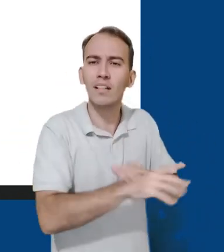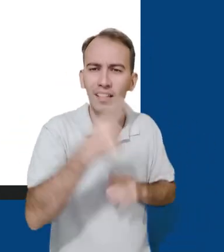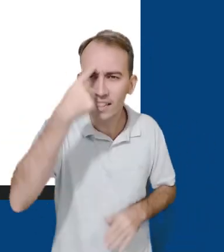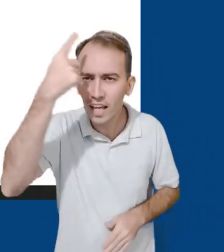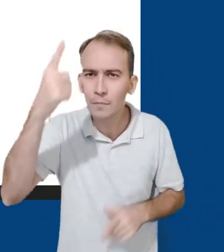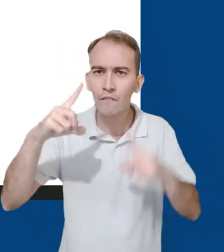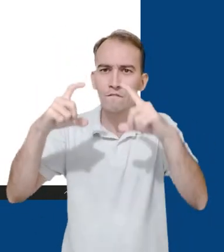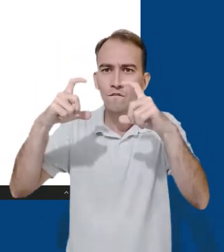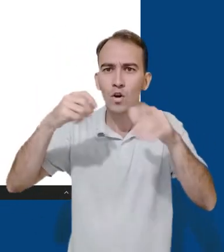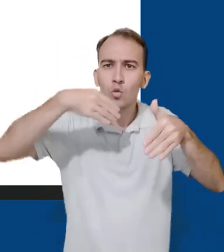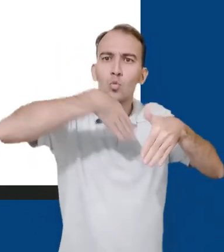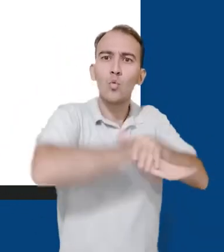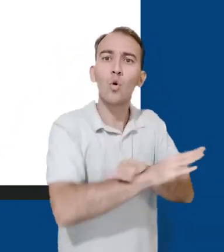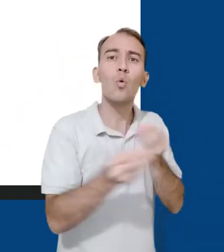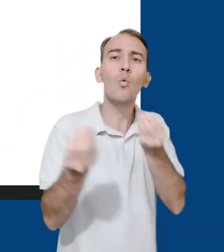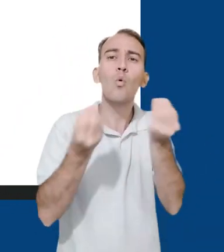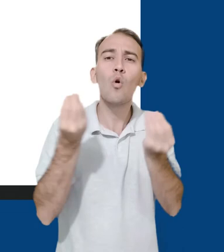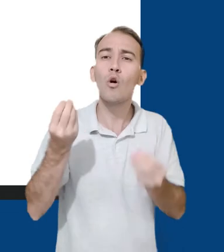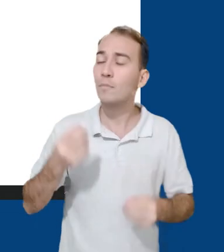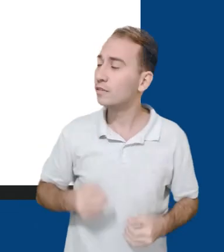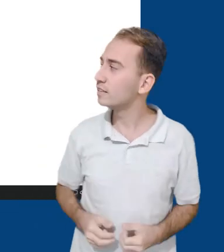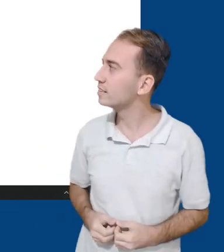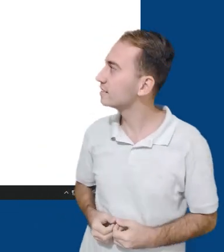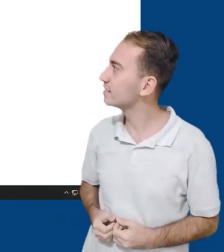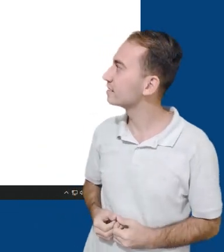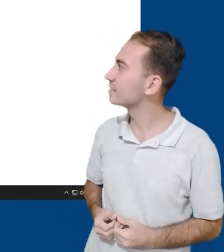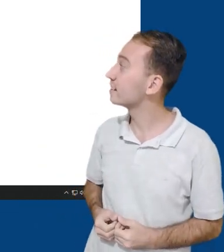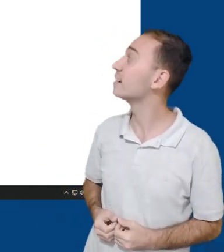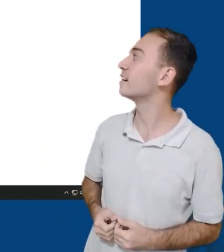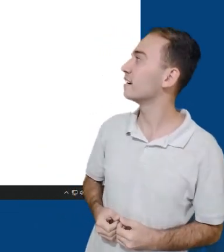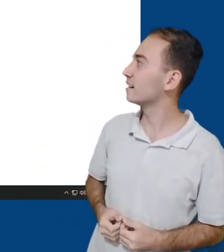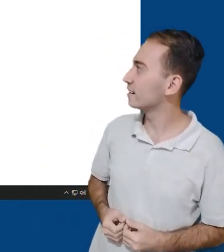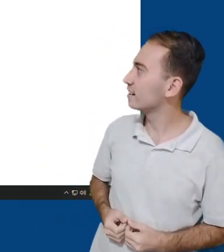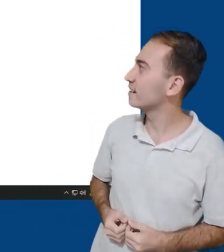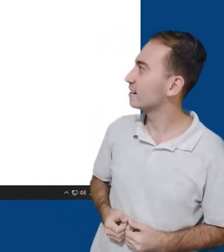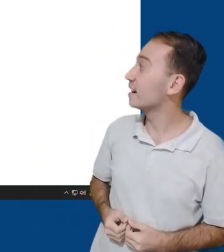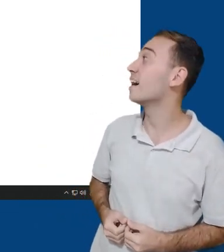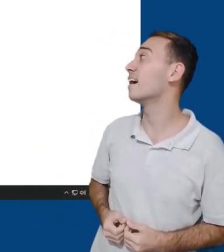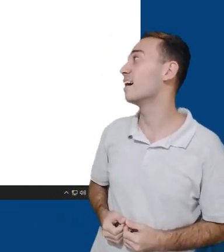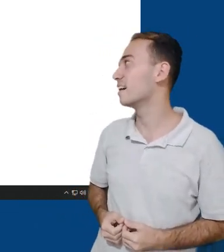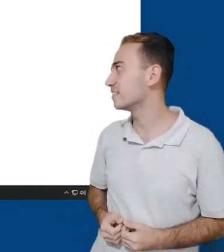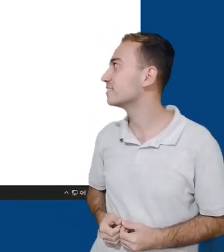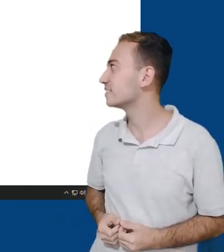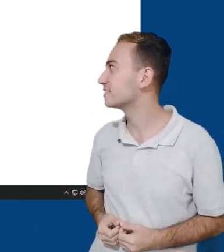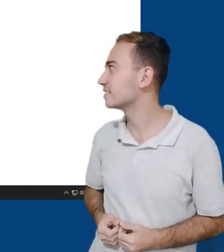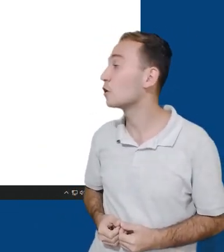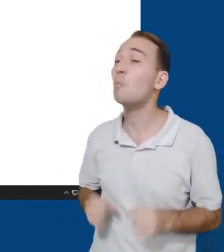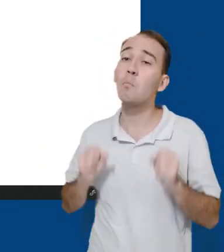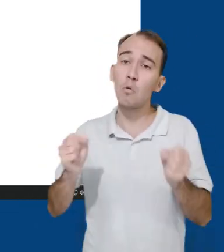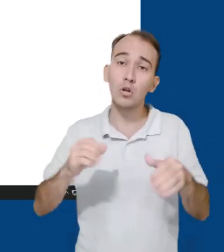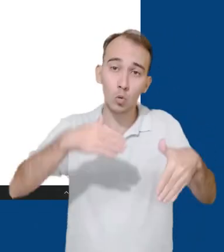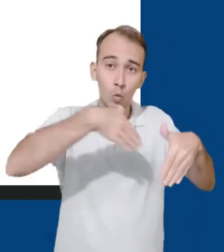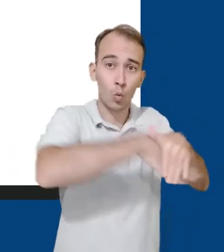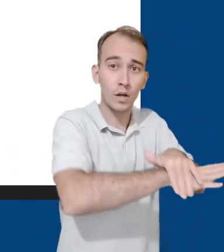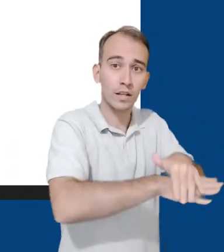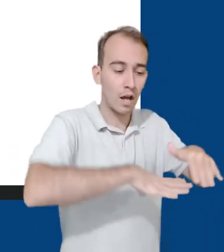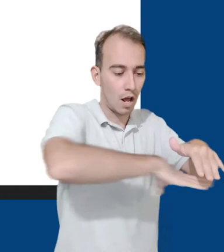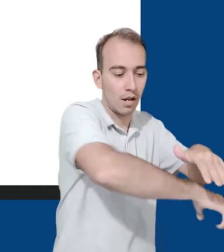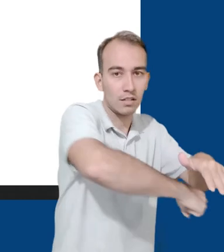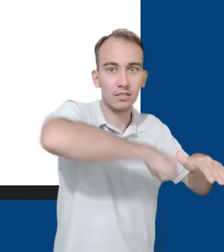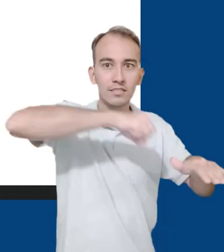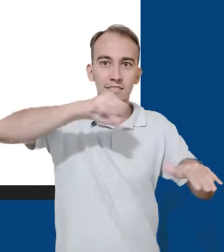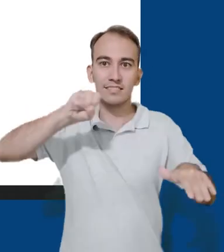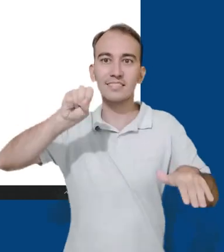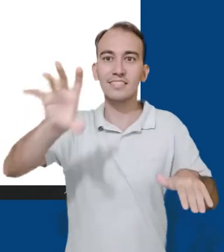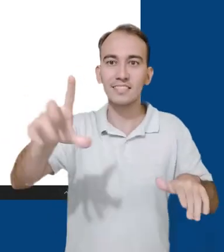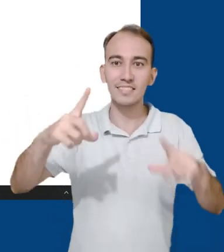arquivadas, clicamos no menu no canto superior esquerdo e em seguida em Arquivo. É possível restaurar